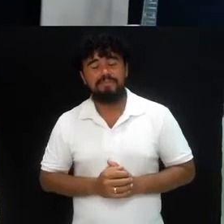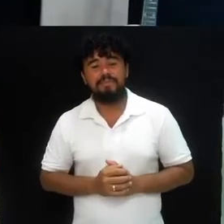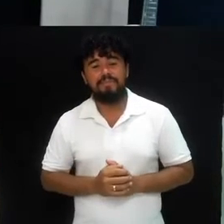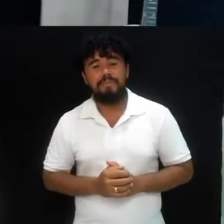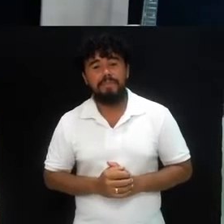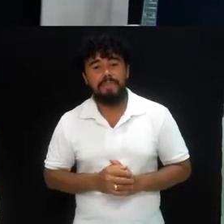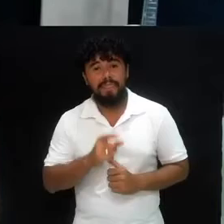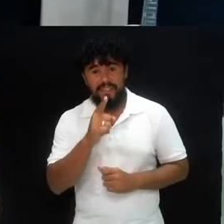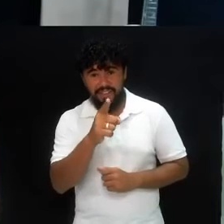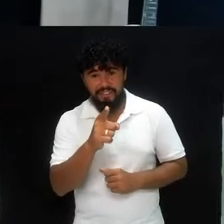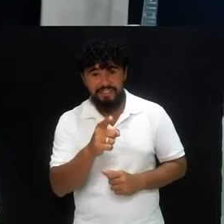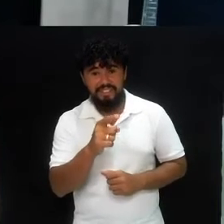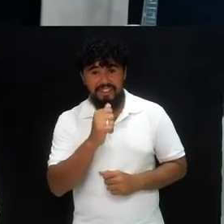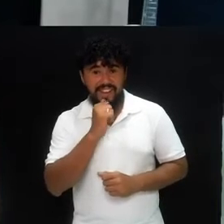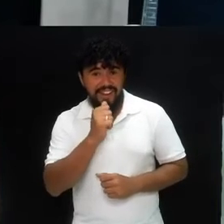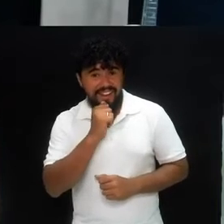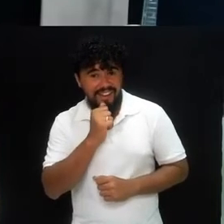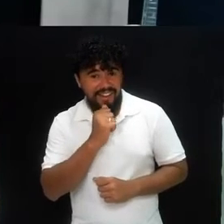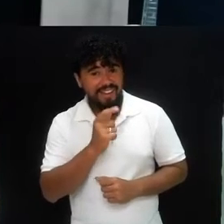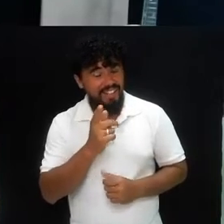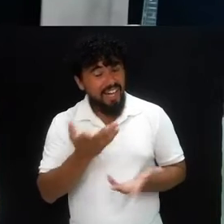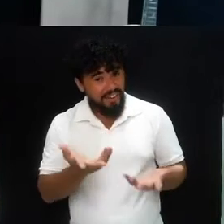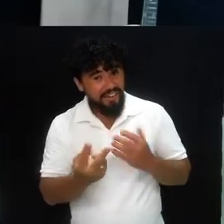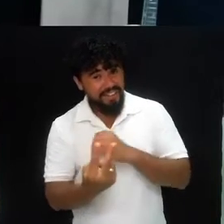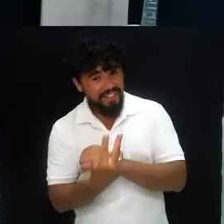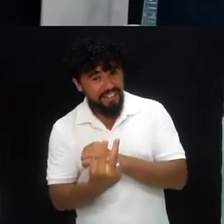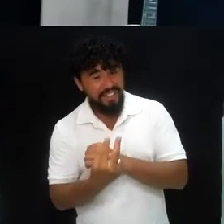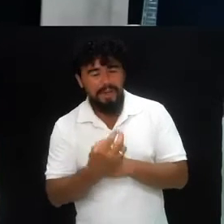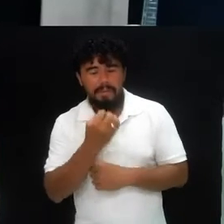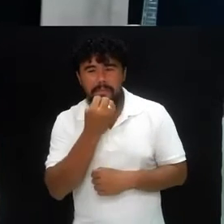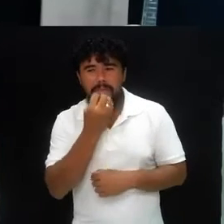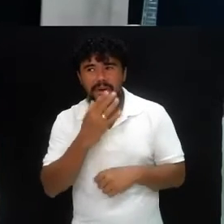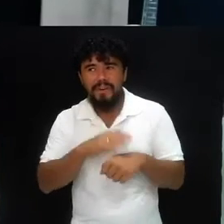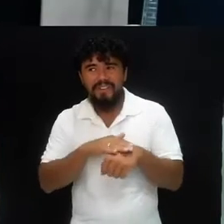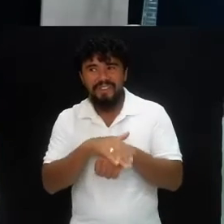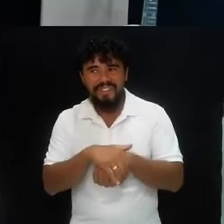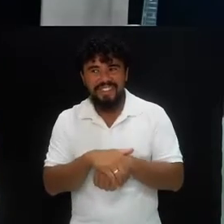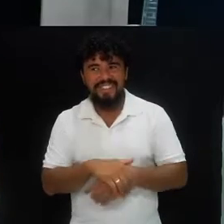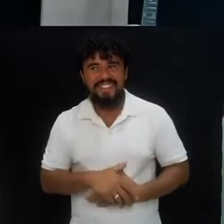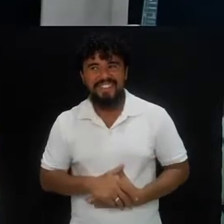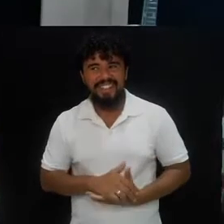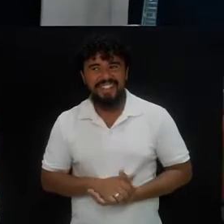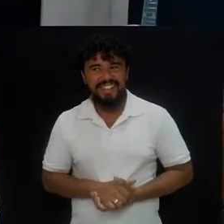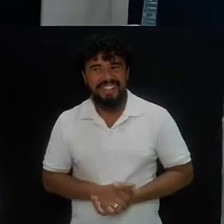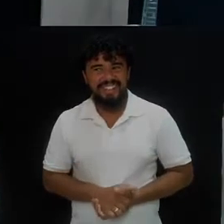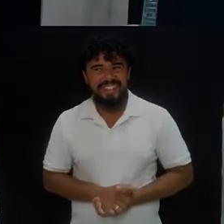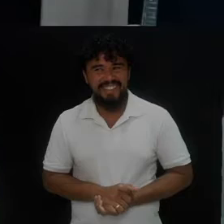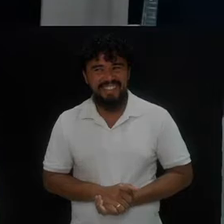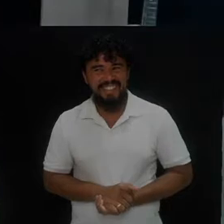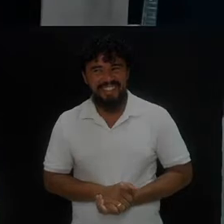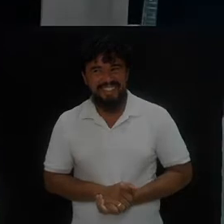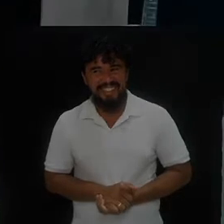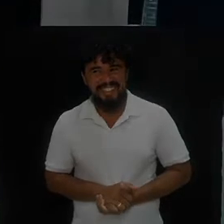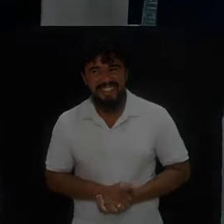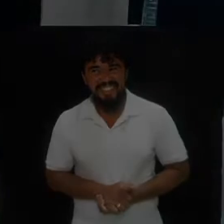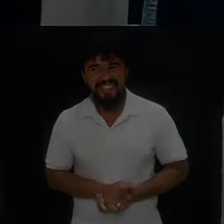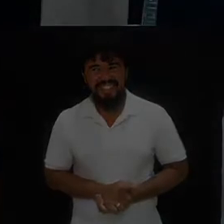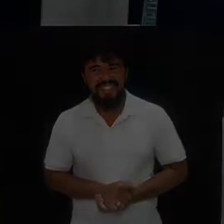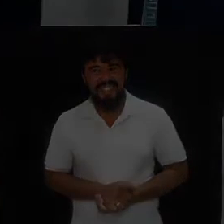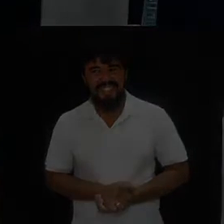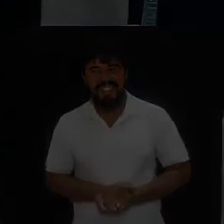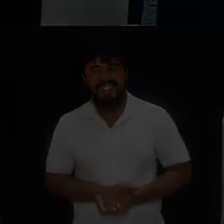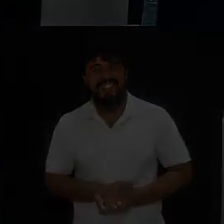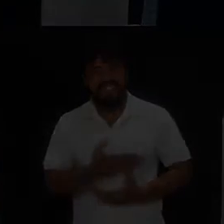E para você que está conosco aí conectado, nós queremos dar um boa noite, boa noite à comunidade surda,